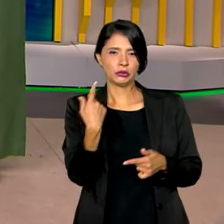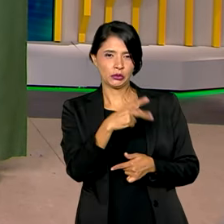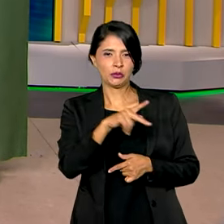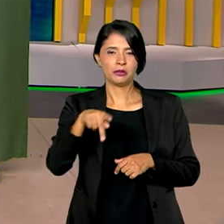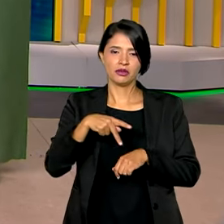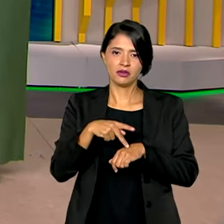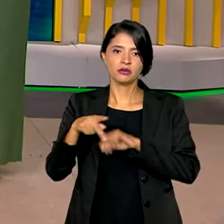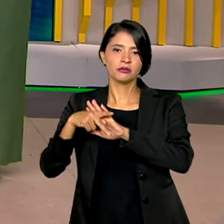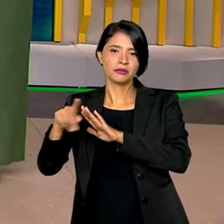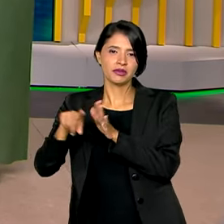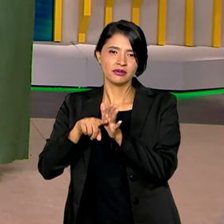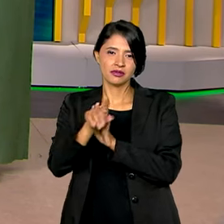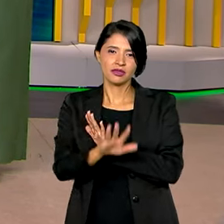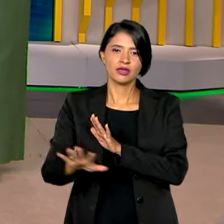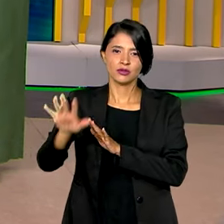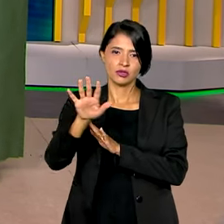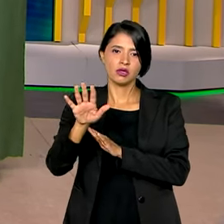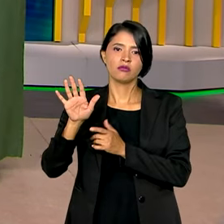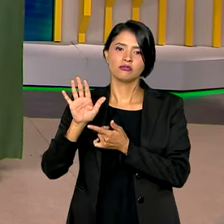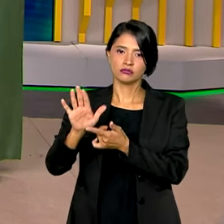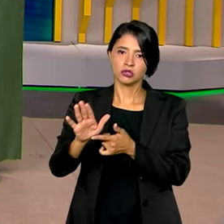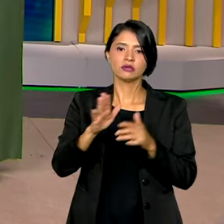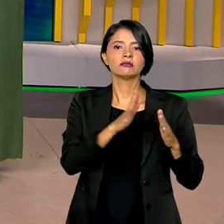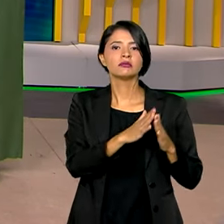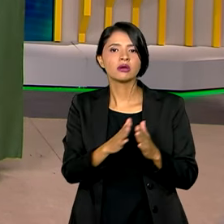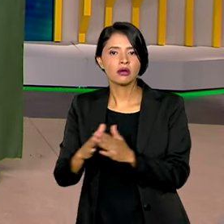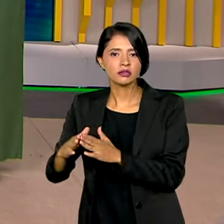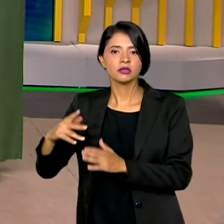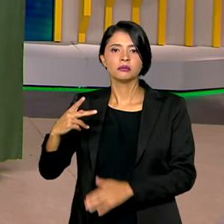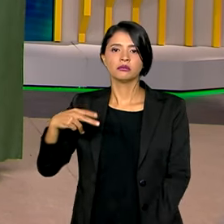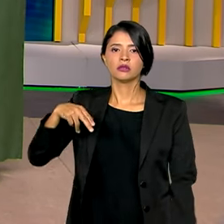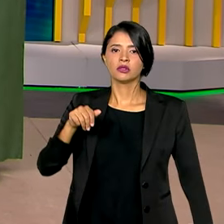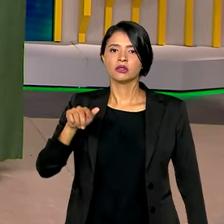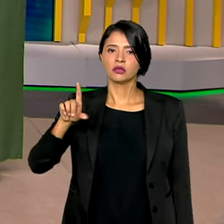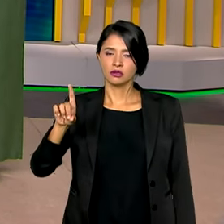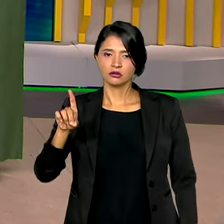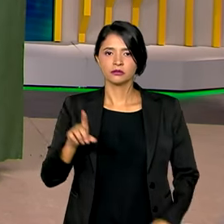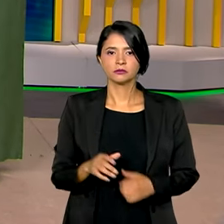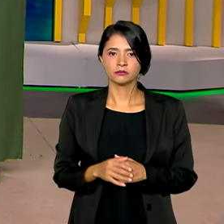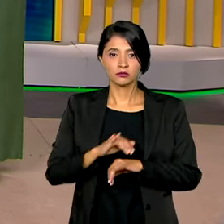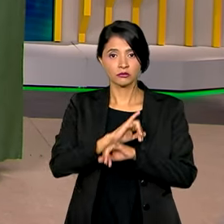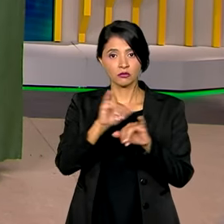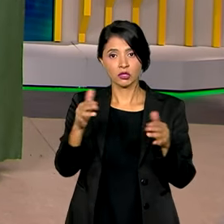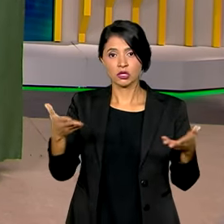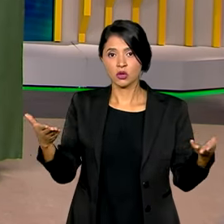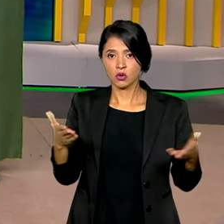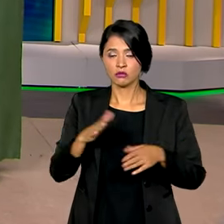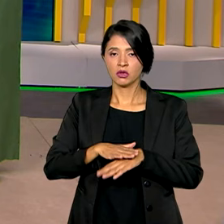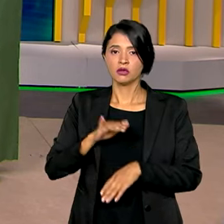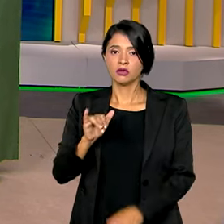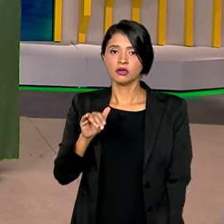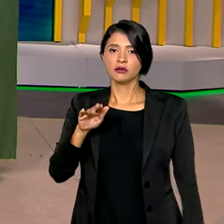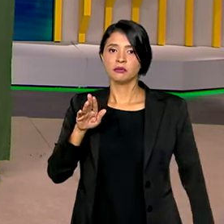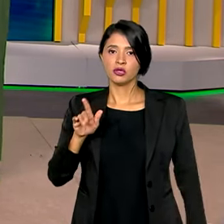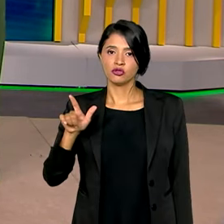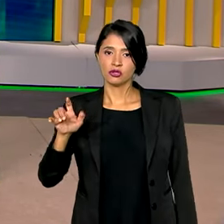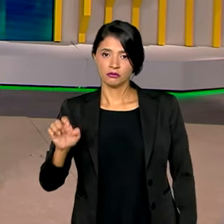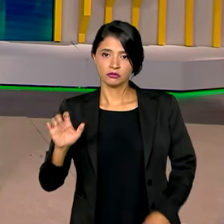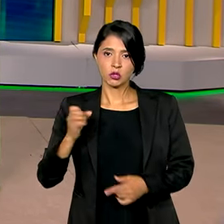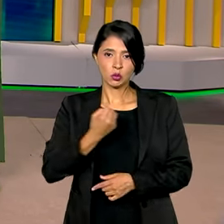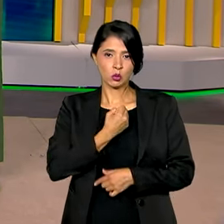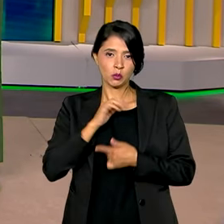faz parte da Pesquisa Nacional por Amostra de Domicílios, a APNAD Contínua, divulgada hoje pelo IBGE. O número